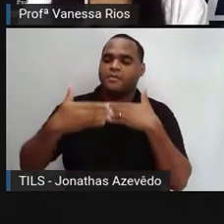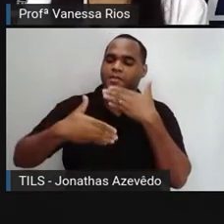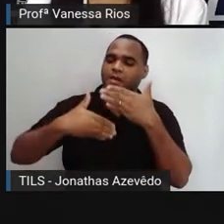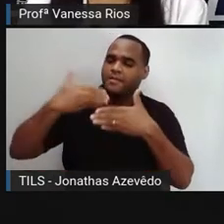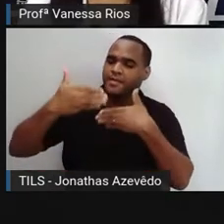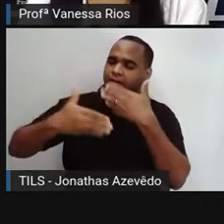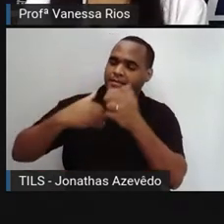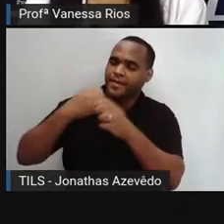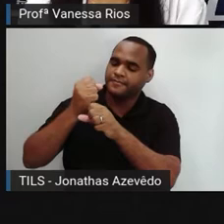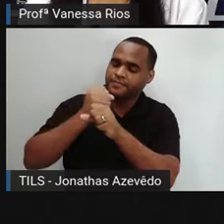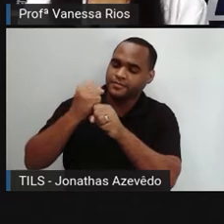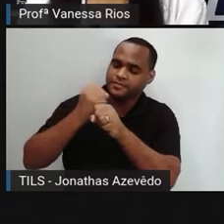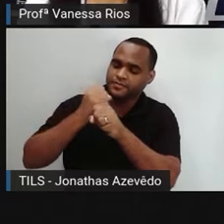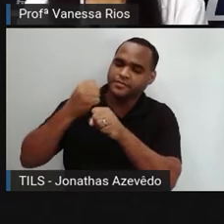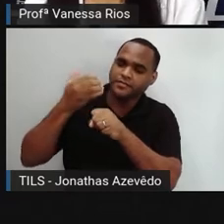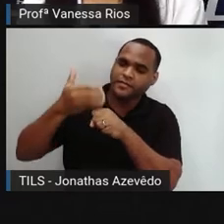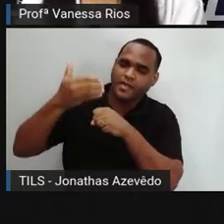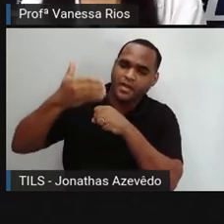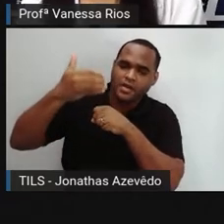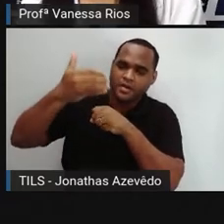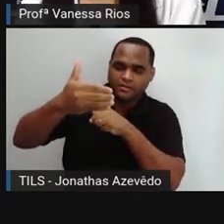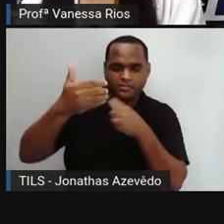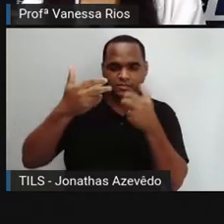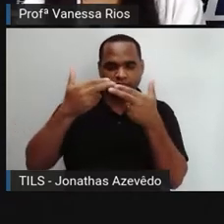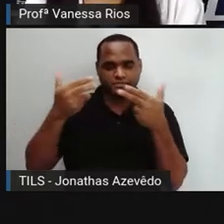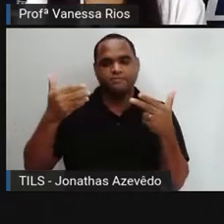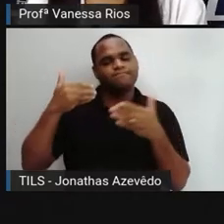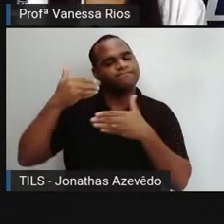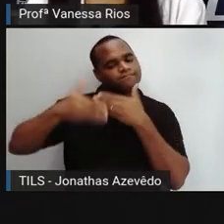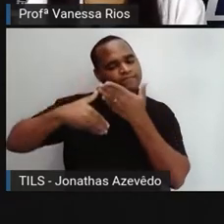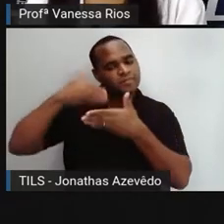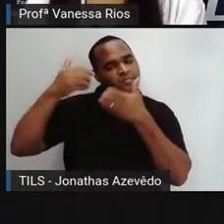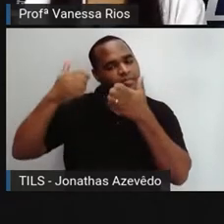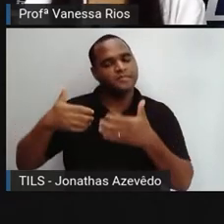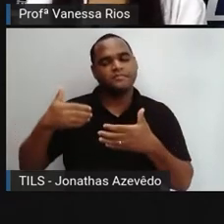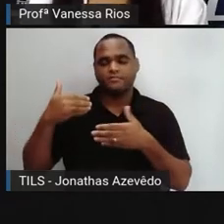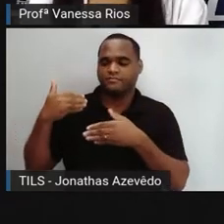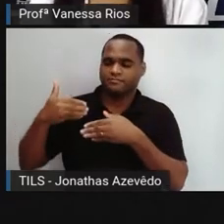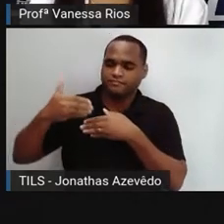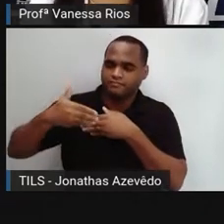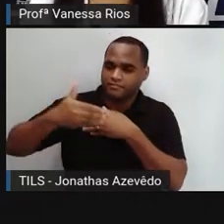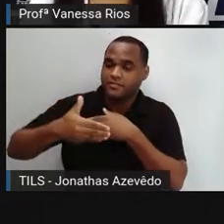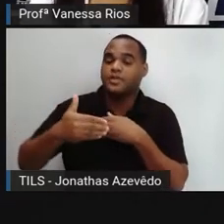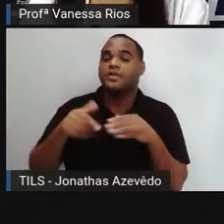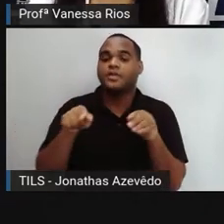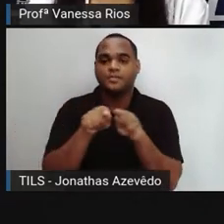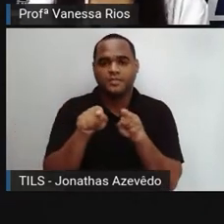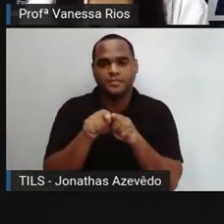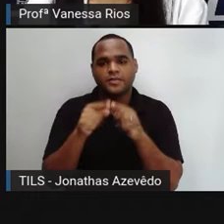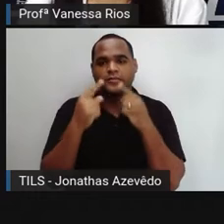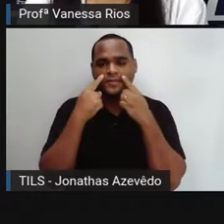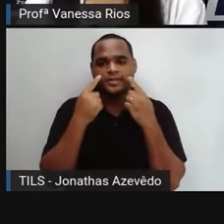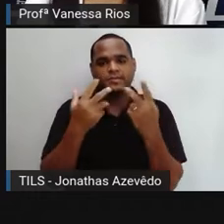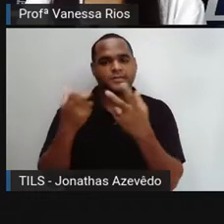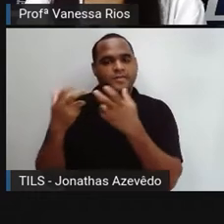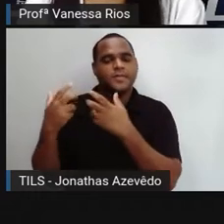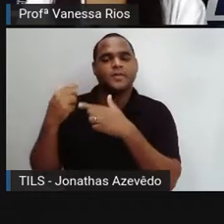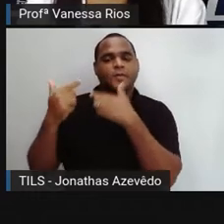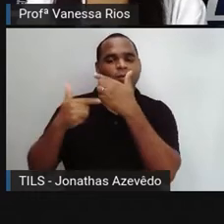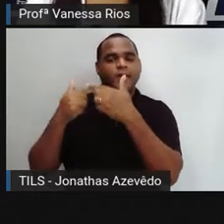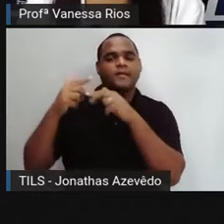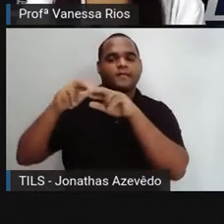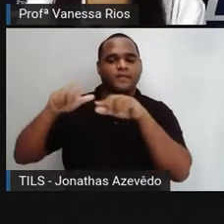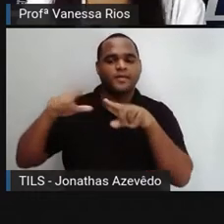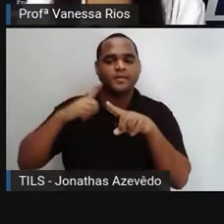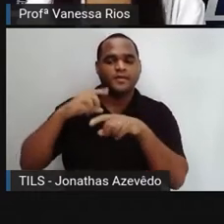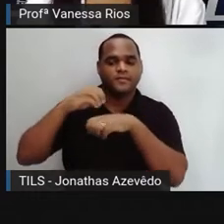fazem nós termos a percepção da passagem do tempo. E isso a gente vai observar aí em outras informações que